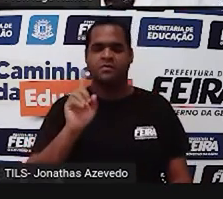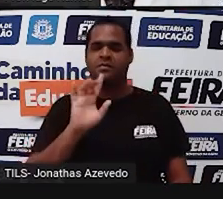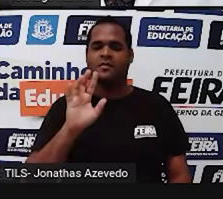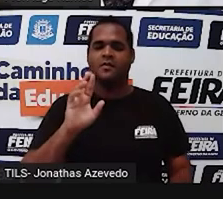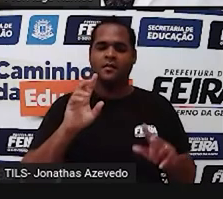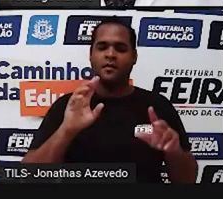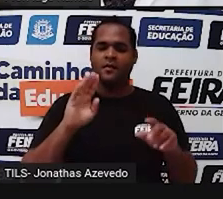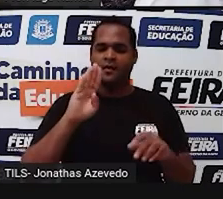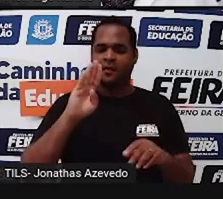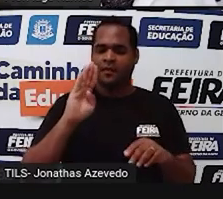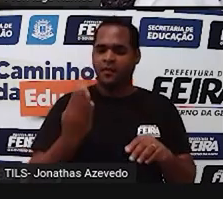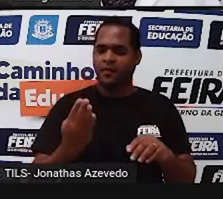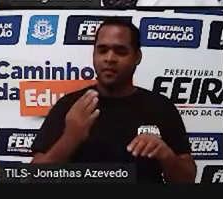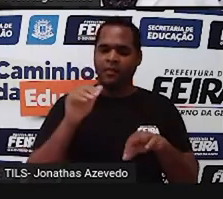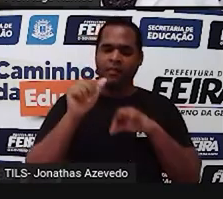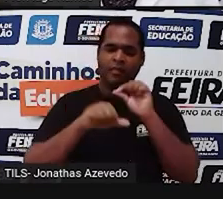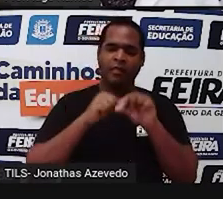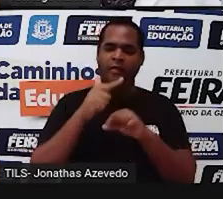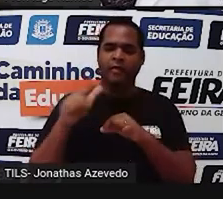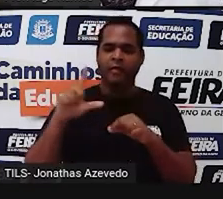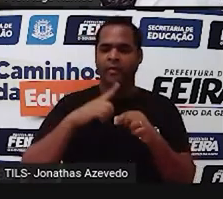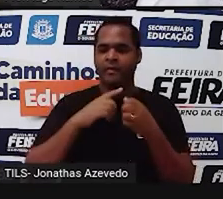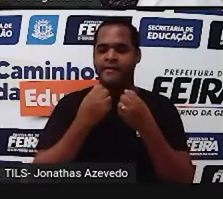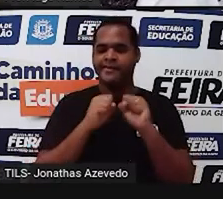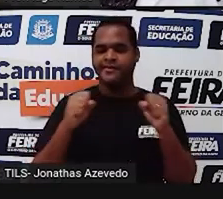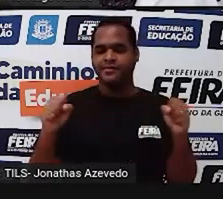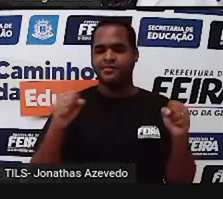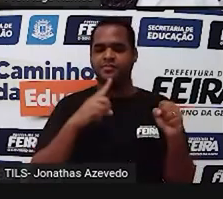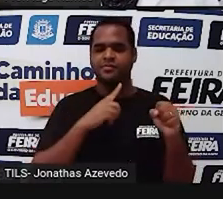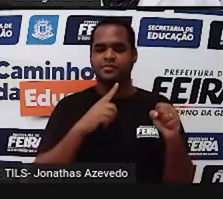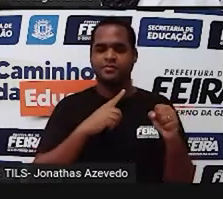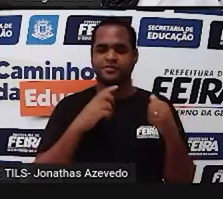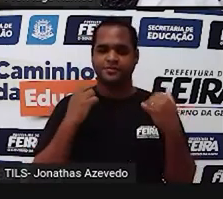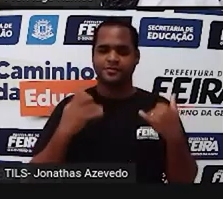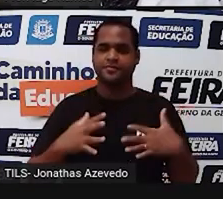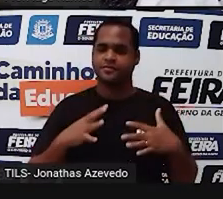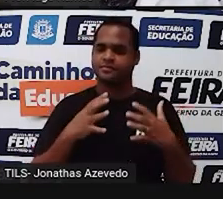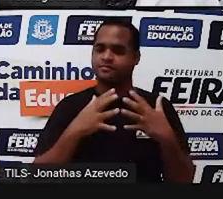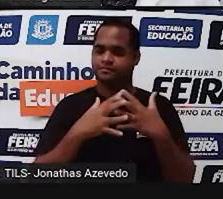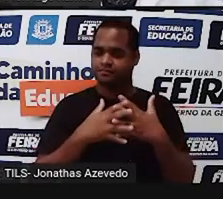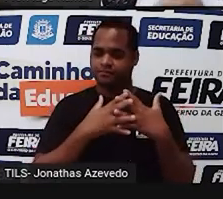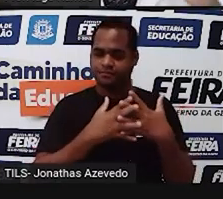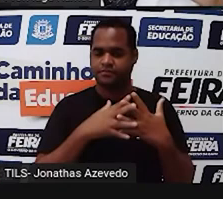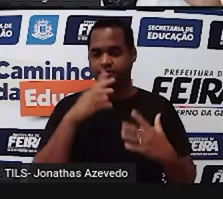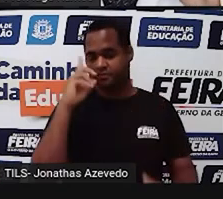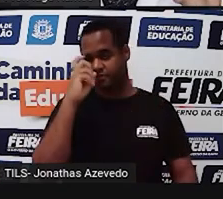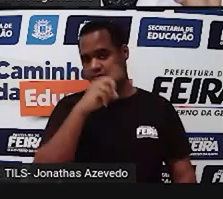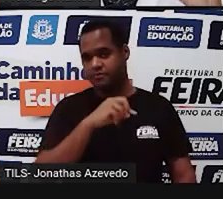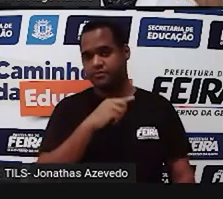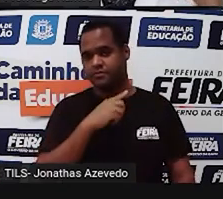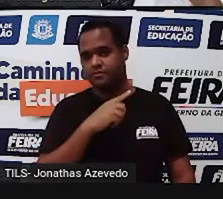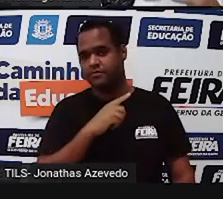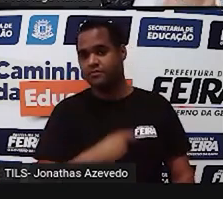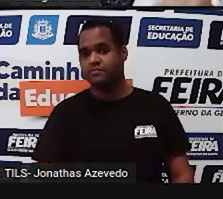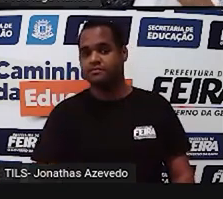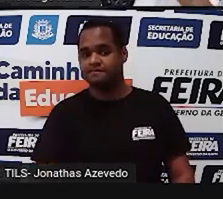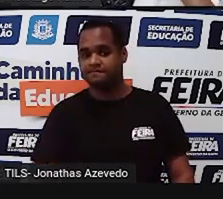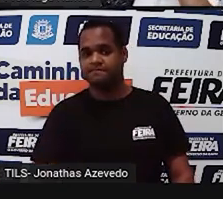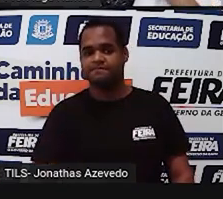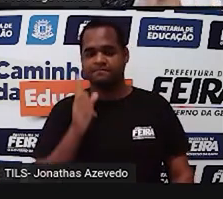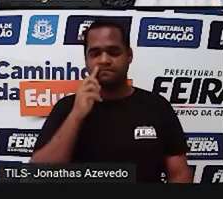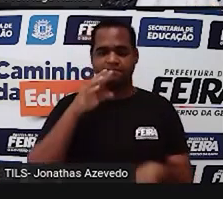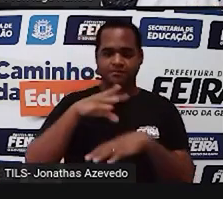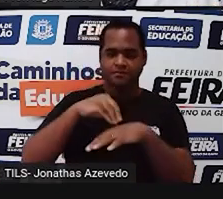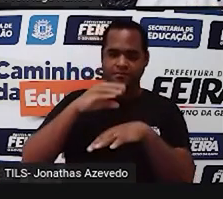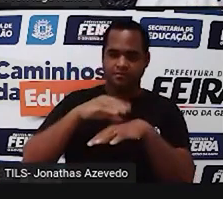virar bilhões, vai ficar um número muito grande, o cálculo ficaria complicado, né? Então o que é a gente faz? Vamos pegar só os